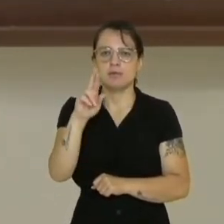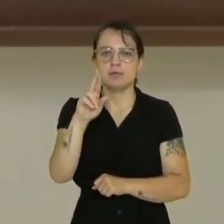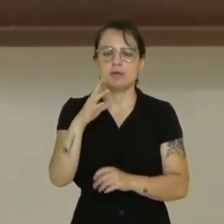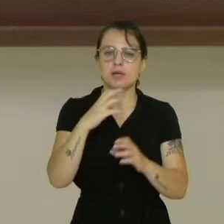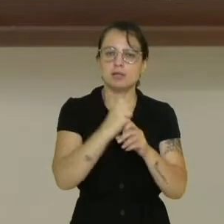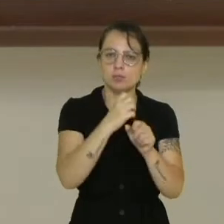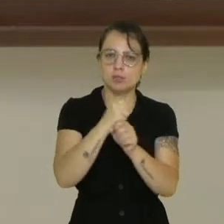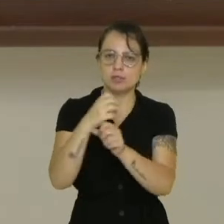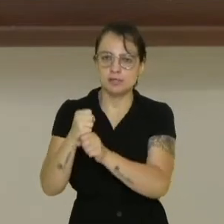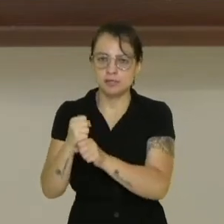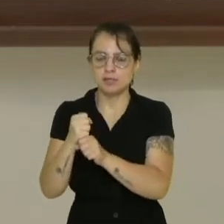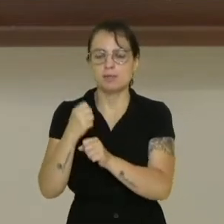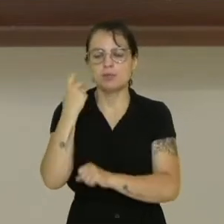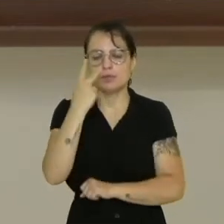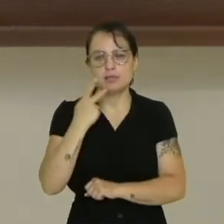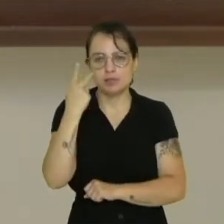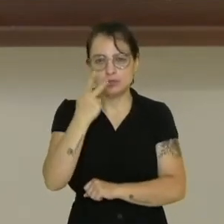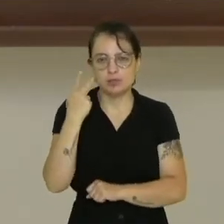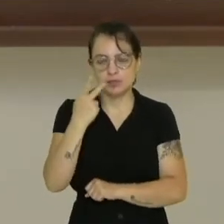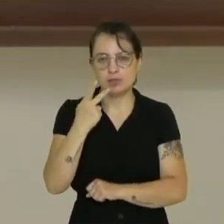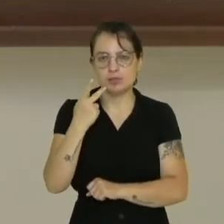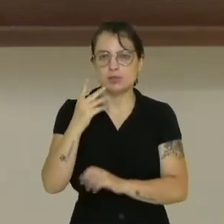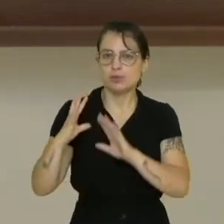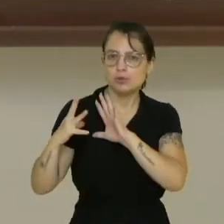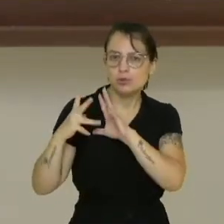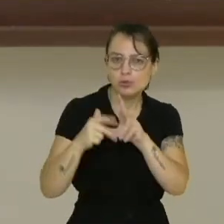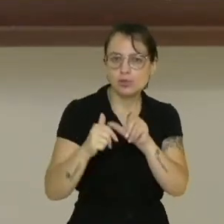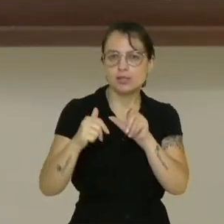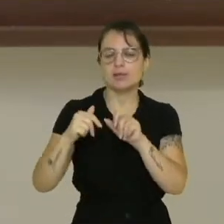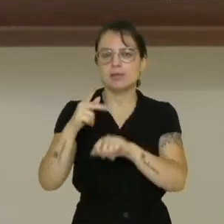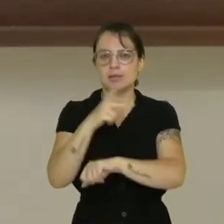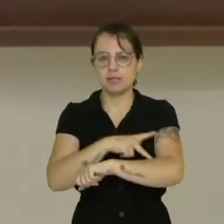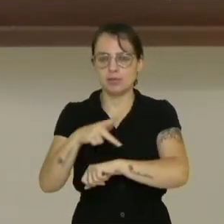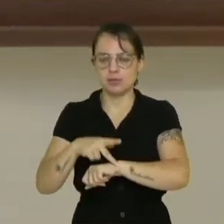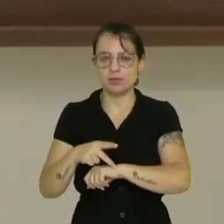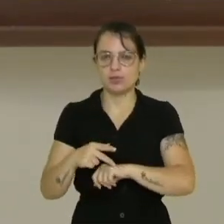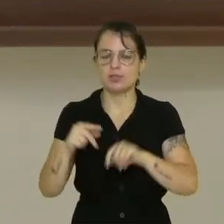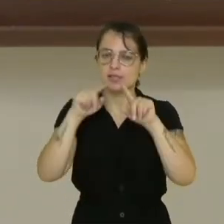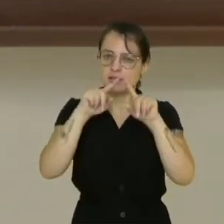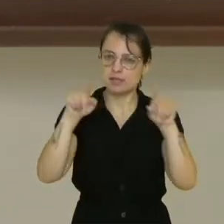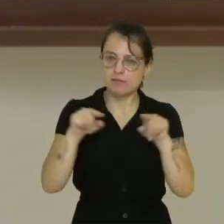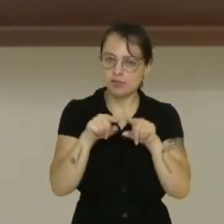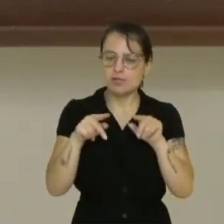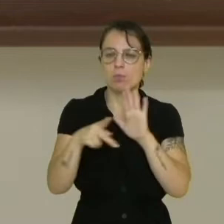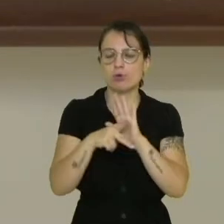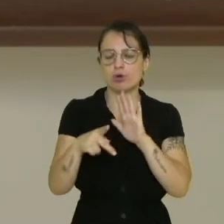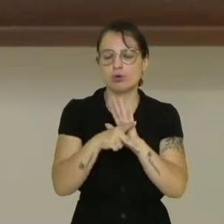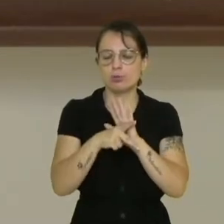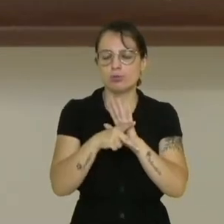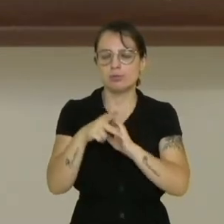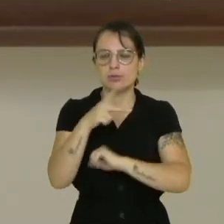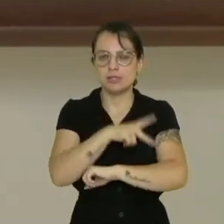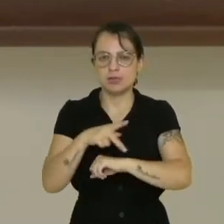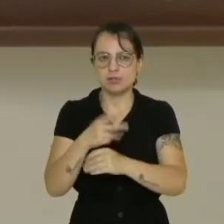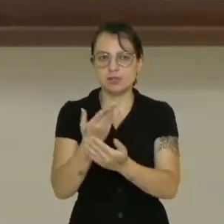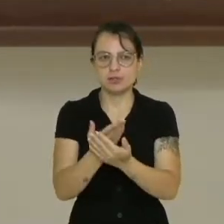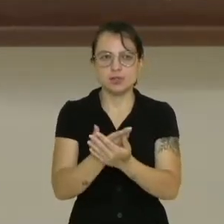pela administração, pela política, enfim, pela parte pedagógica da função pedagógica do colégio.